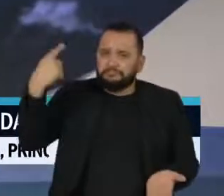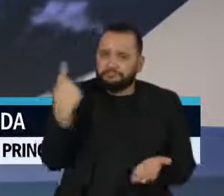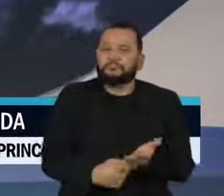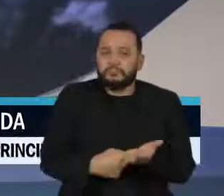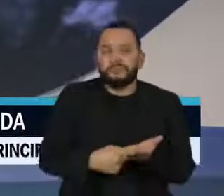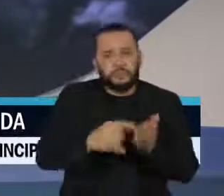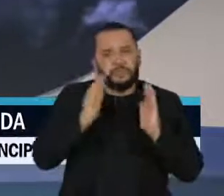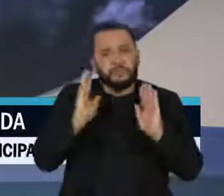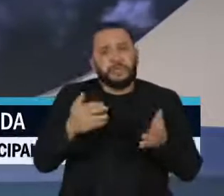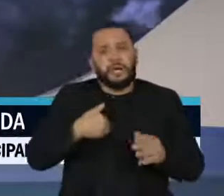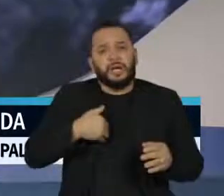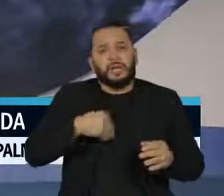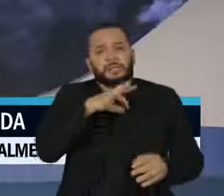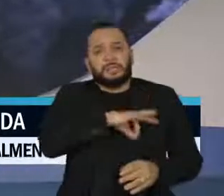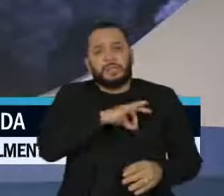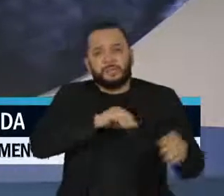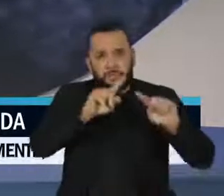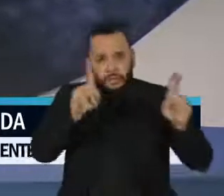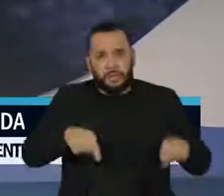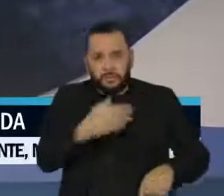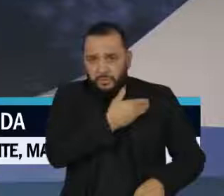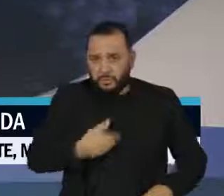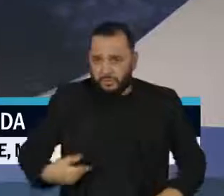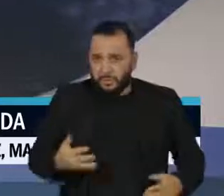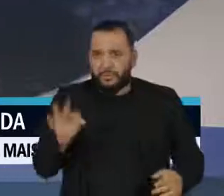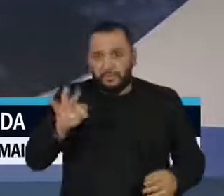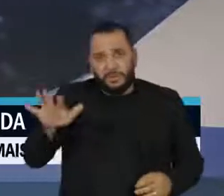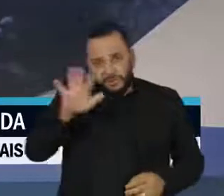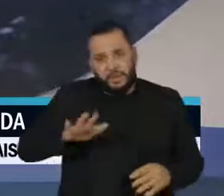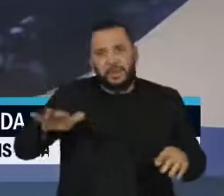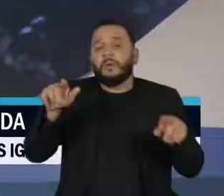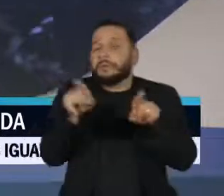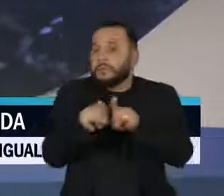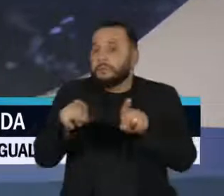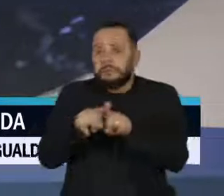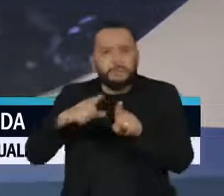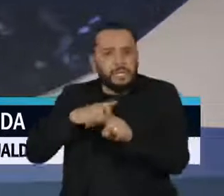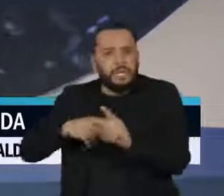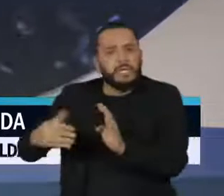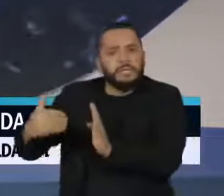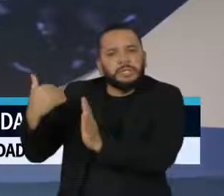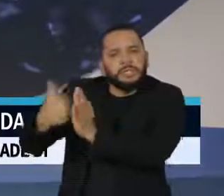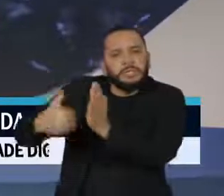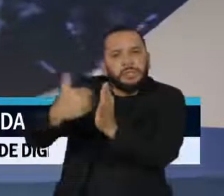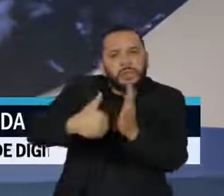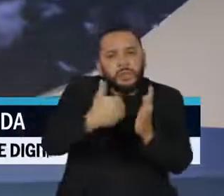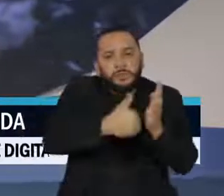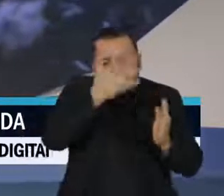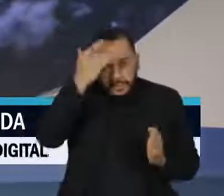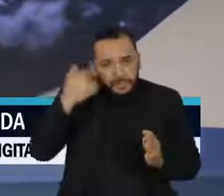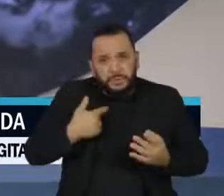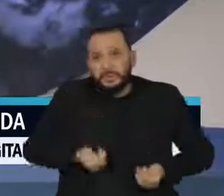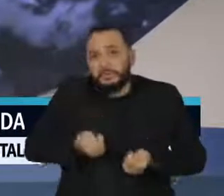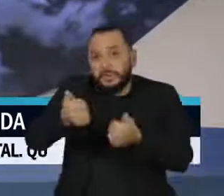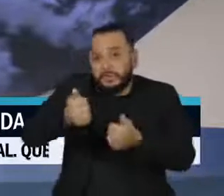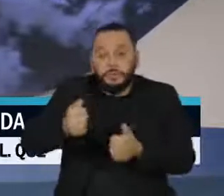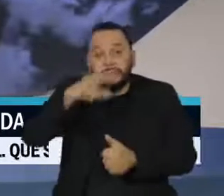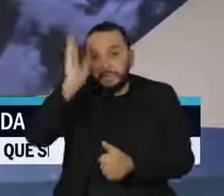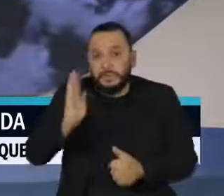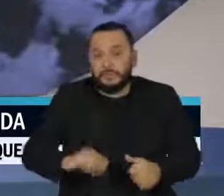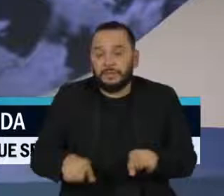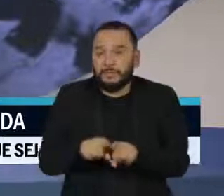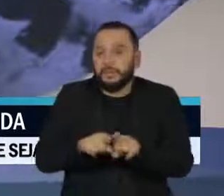consignados. Outro texto, que também aumenta o limite de desconto do empréstimo para beneficiários do Auxílio Brasil e do BPC,